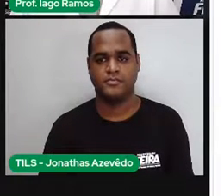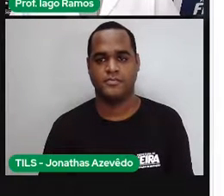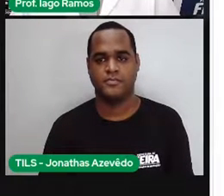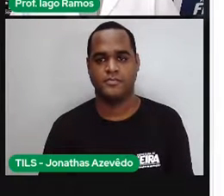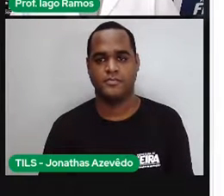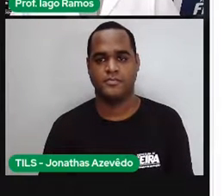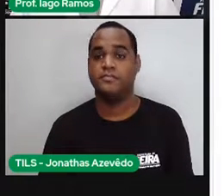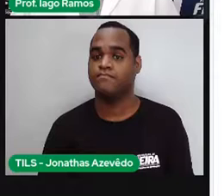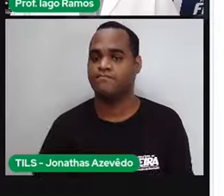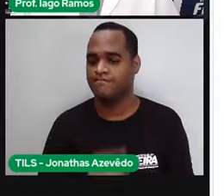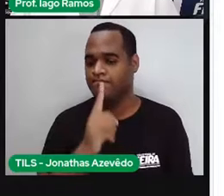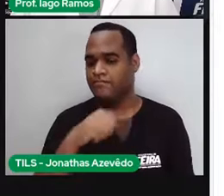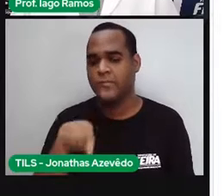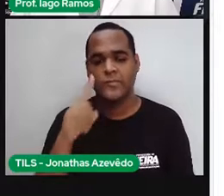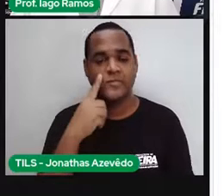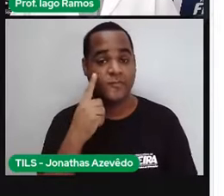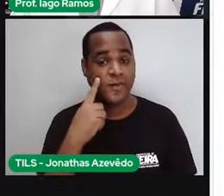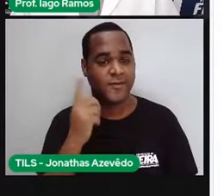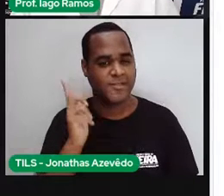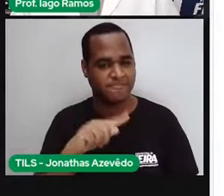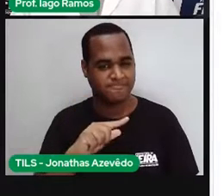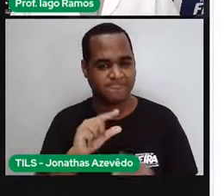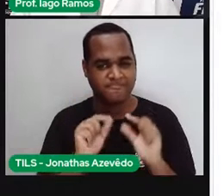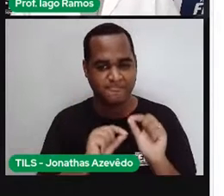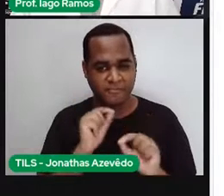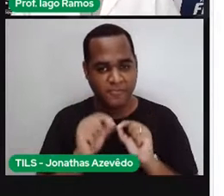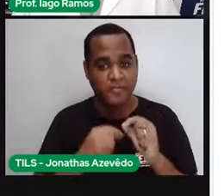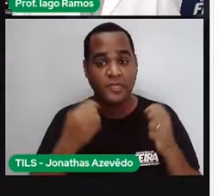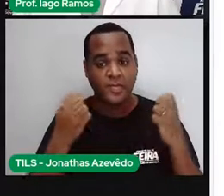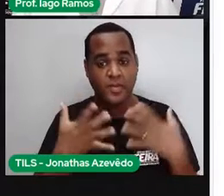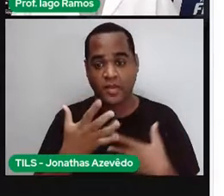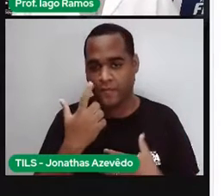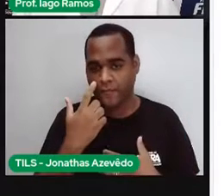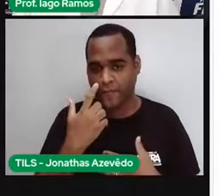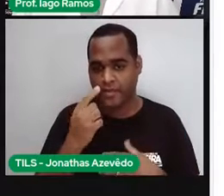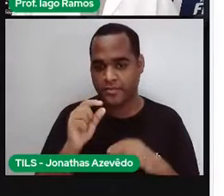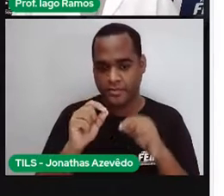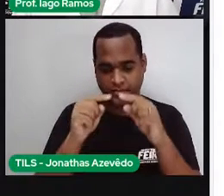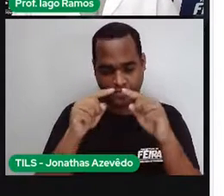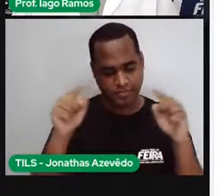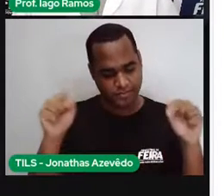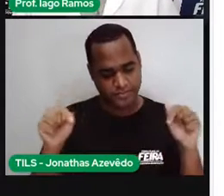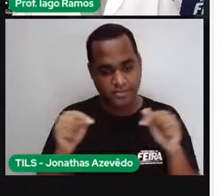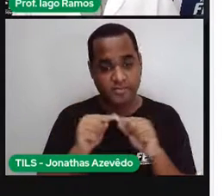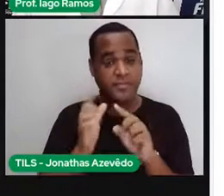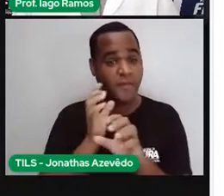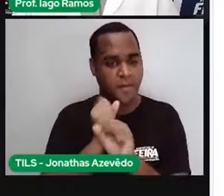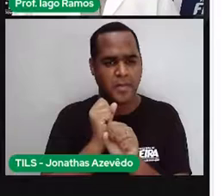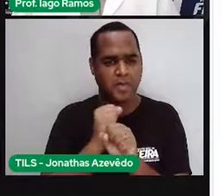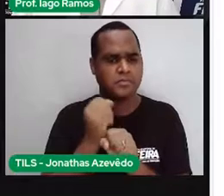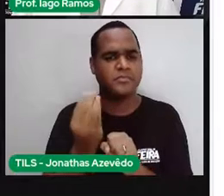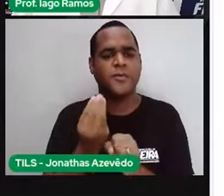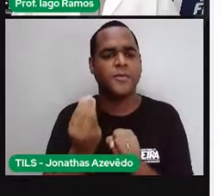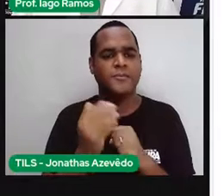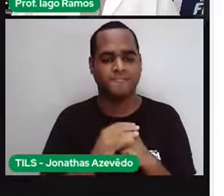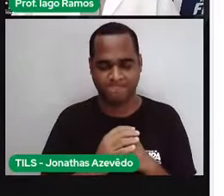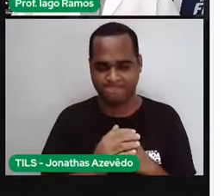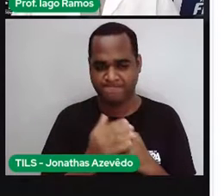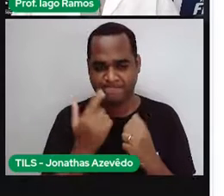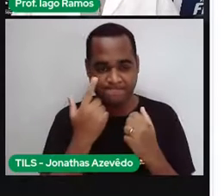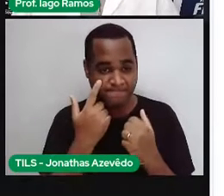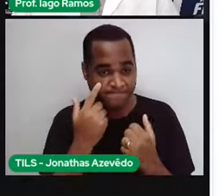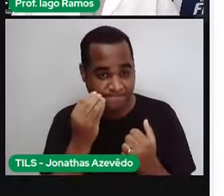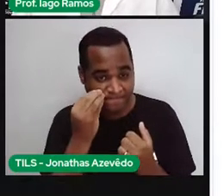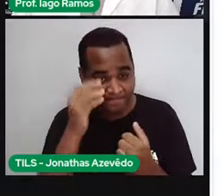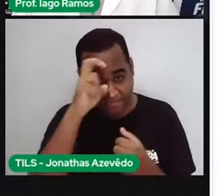Então, vamos aqui, ó. Vamos ver quanto é que dá o contorno disso. Vem comigo. 30